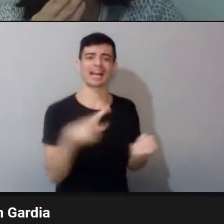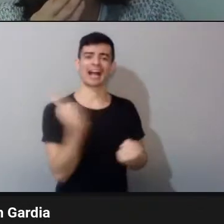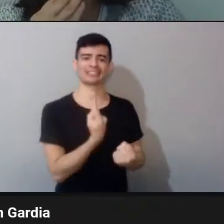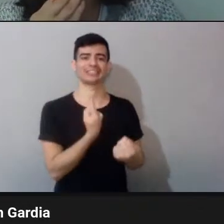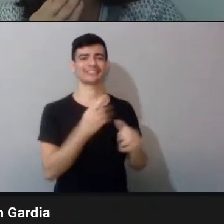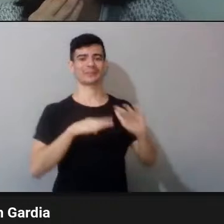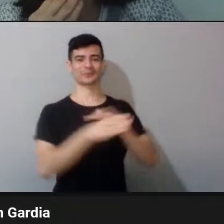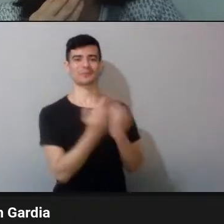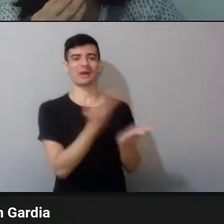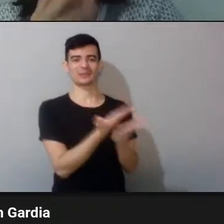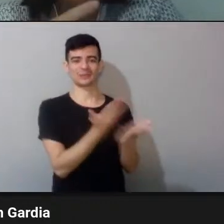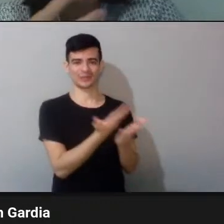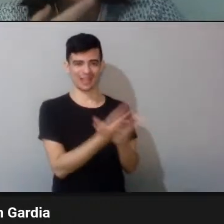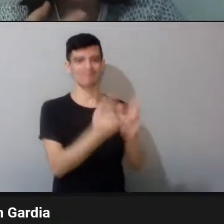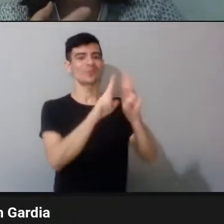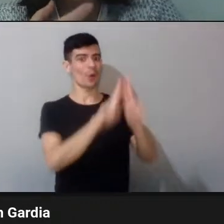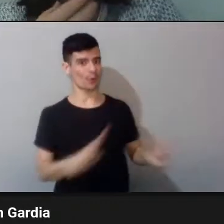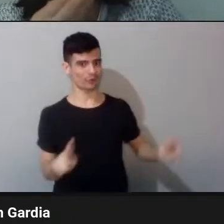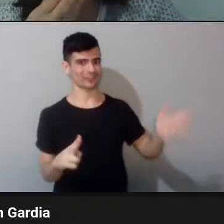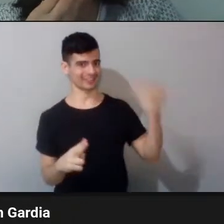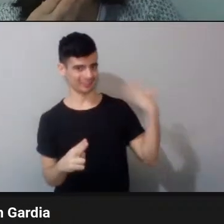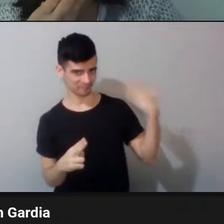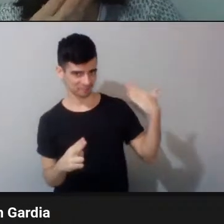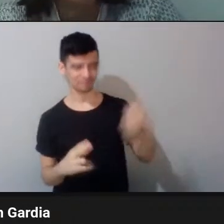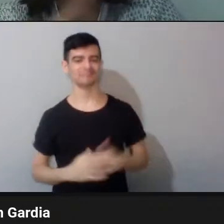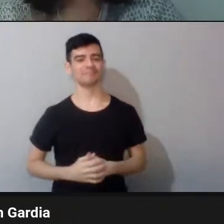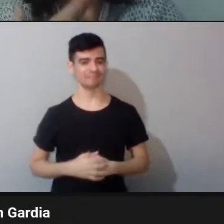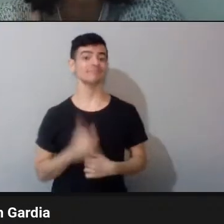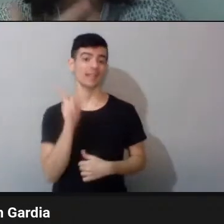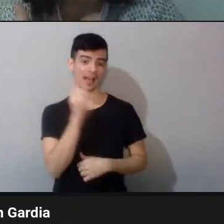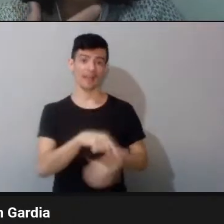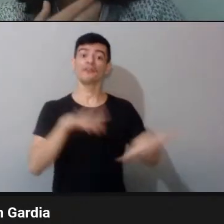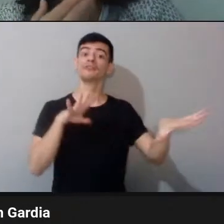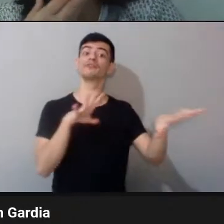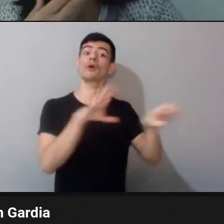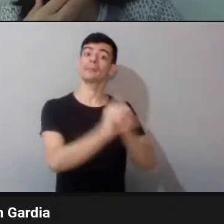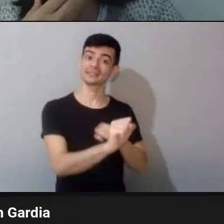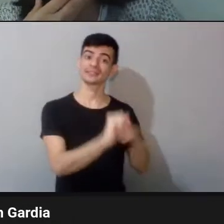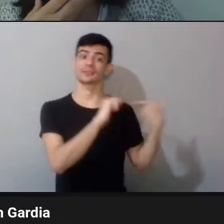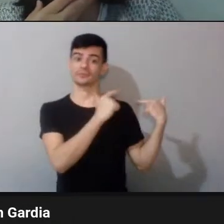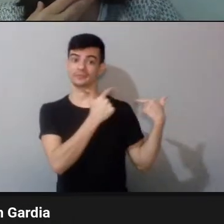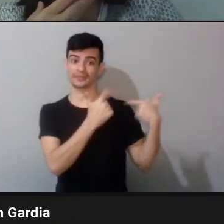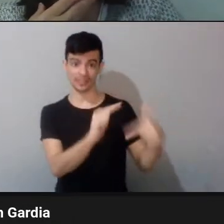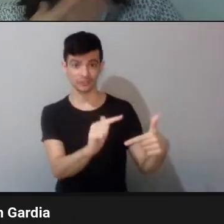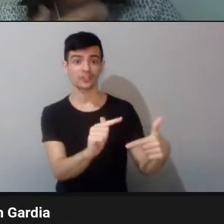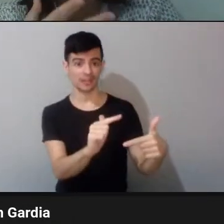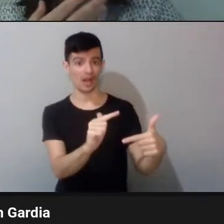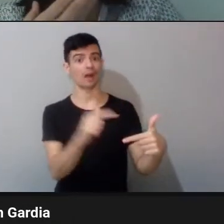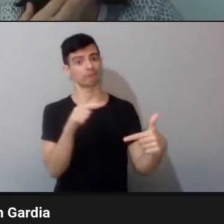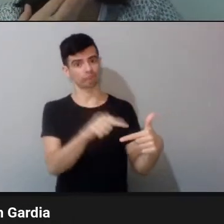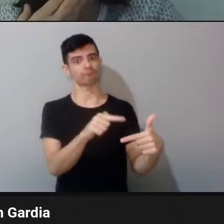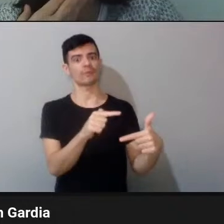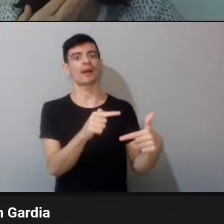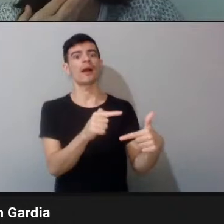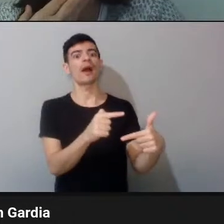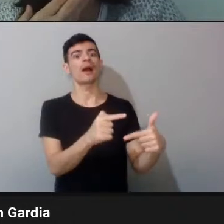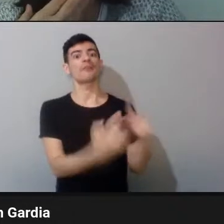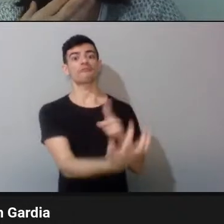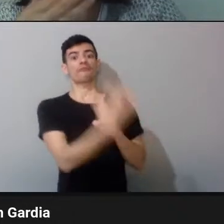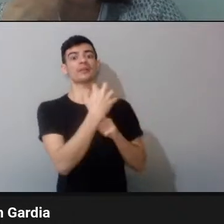formação que eu tinha. e é a formação que, pra mim, ainda é a que fala mais forte, né, que vem primeiro.